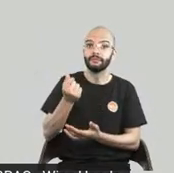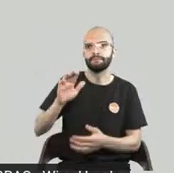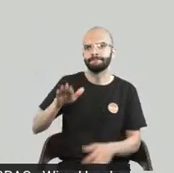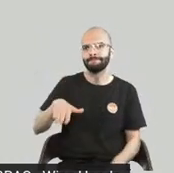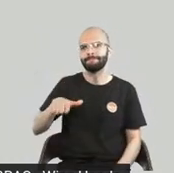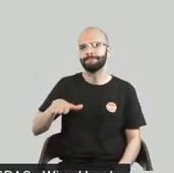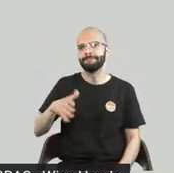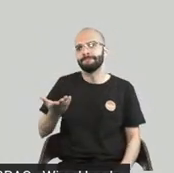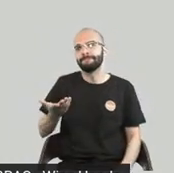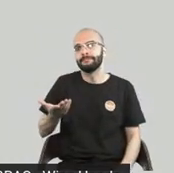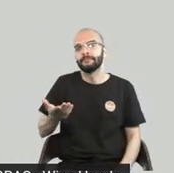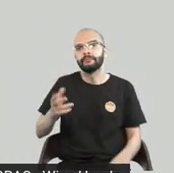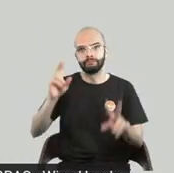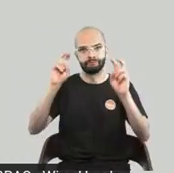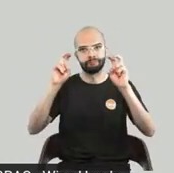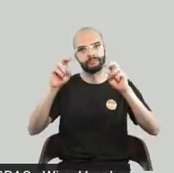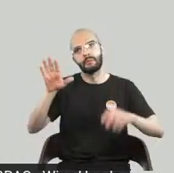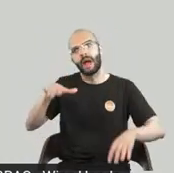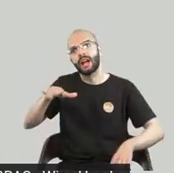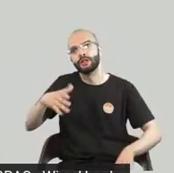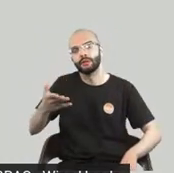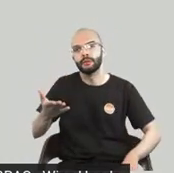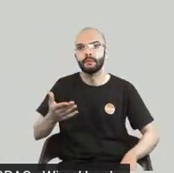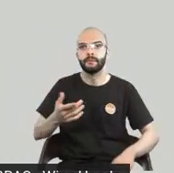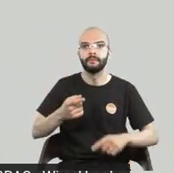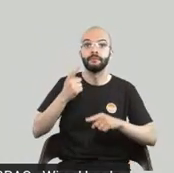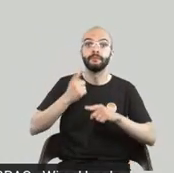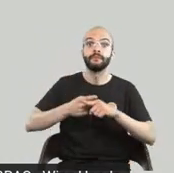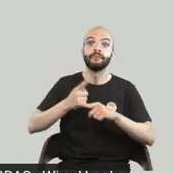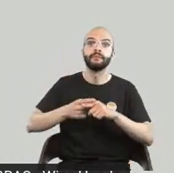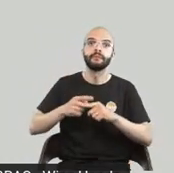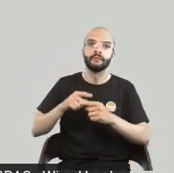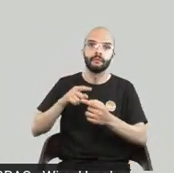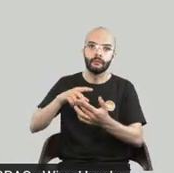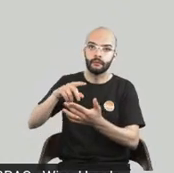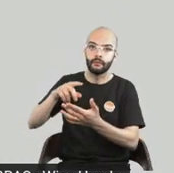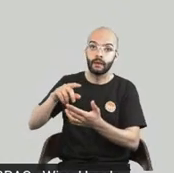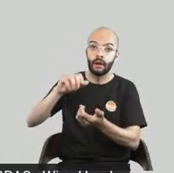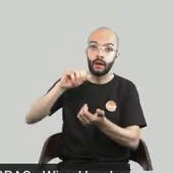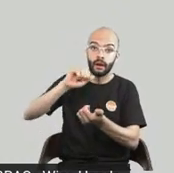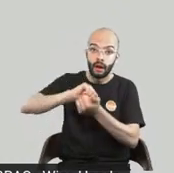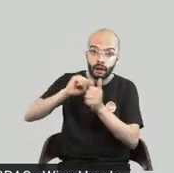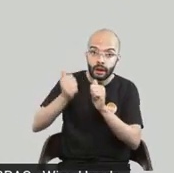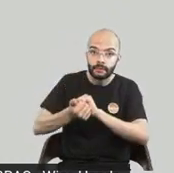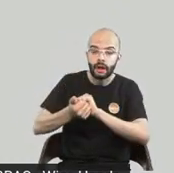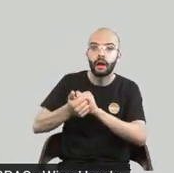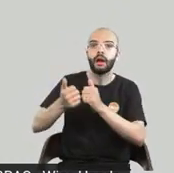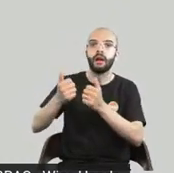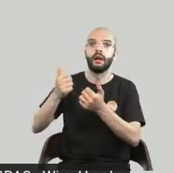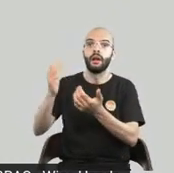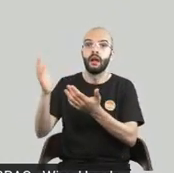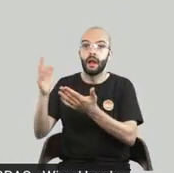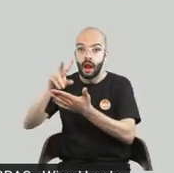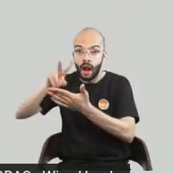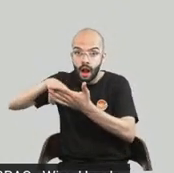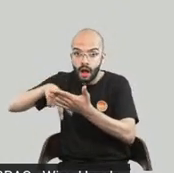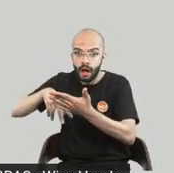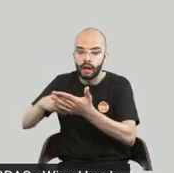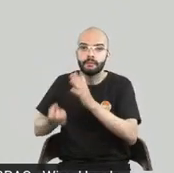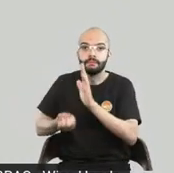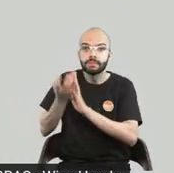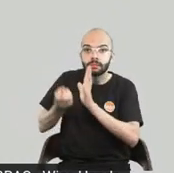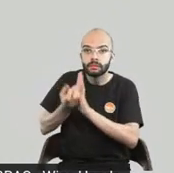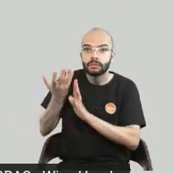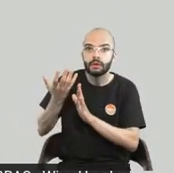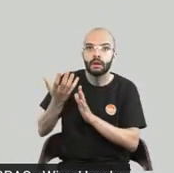considerando que todo o custo do livro a revisão a tradução preparação de texto design tudo já se pagou para fazer o livro impresso então a gente pega esse